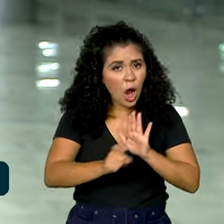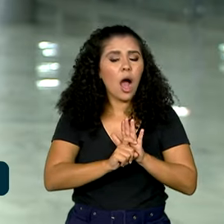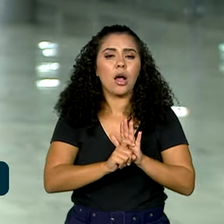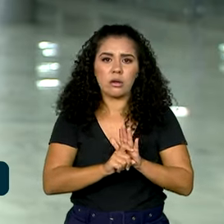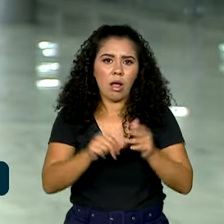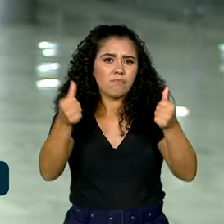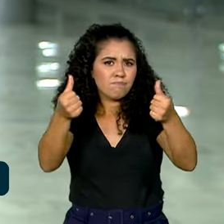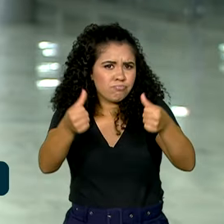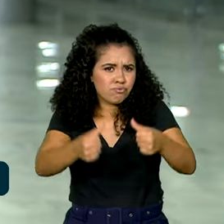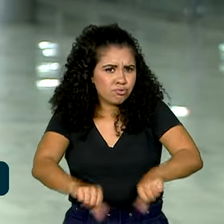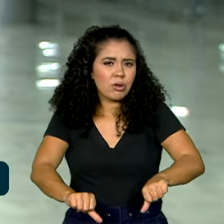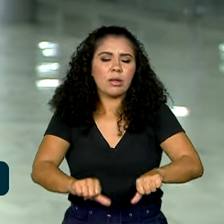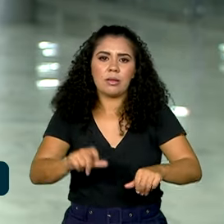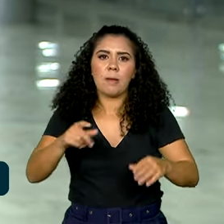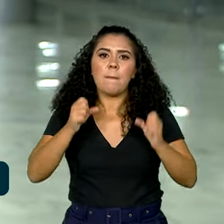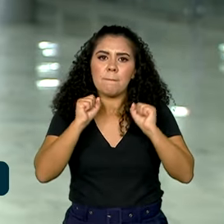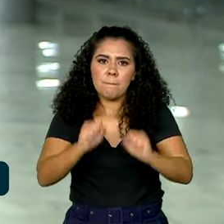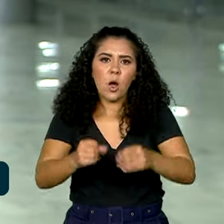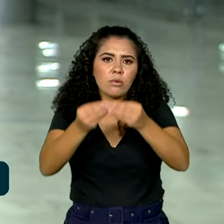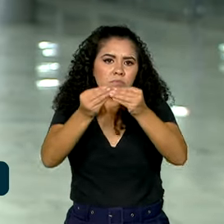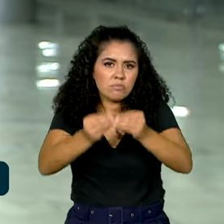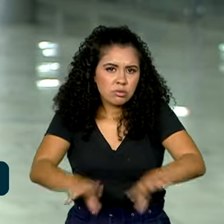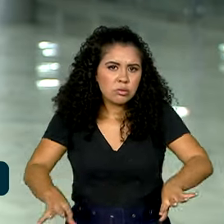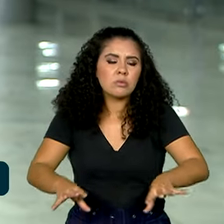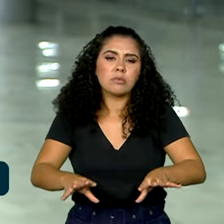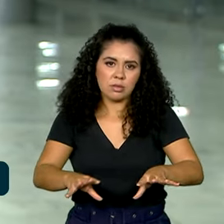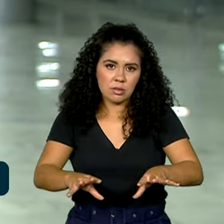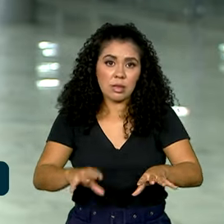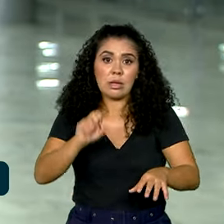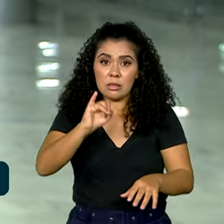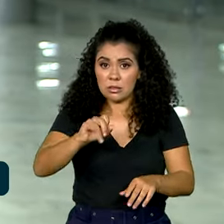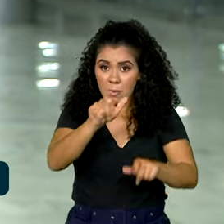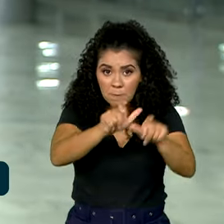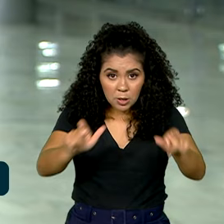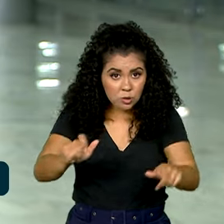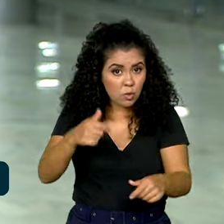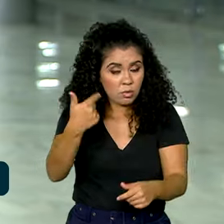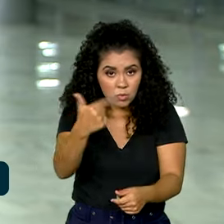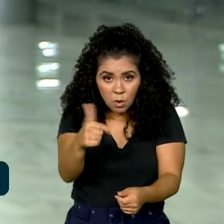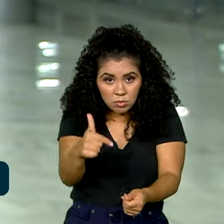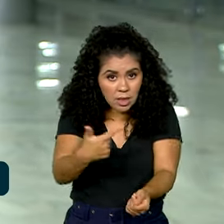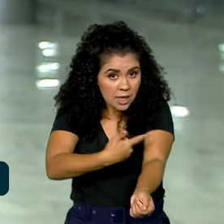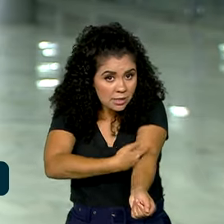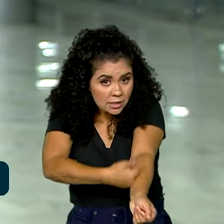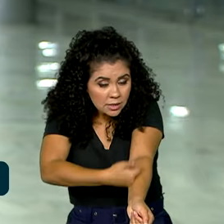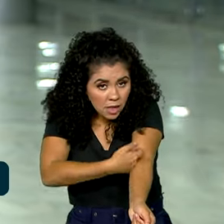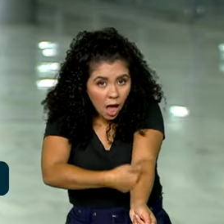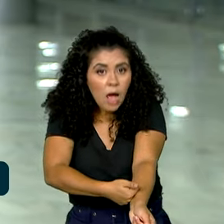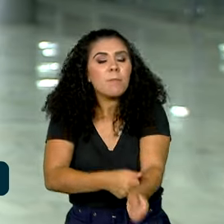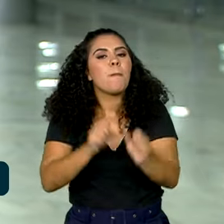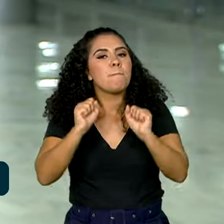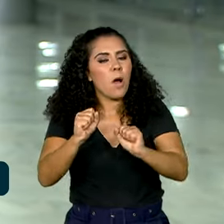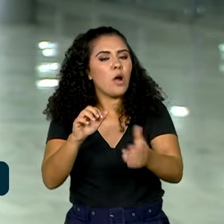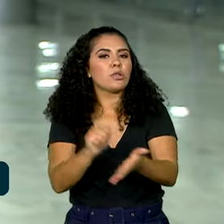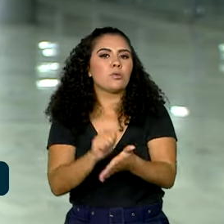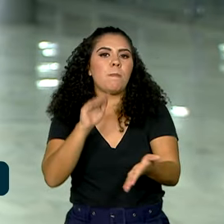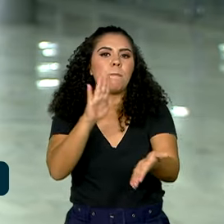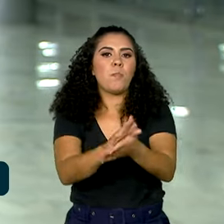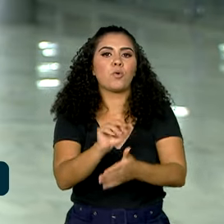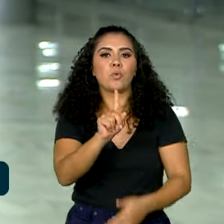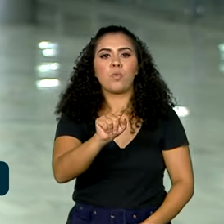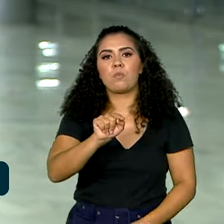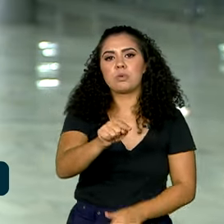e compromete a habilidade de dirigir. E quem não estiver com o exame em dia pode ser multado em R$